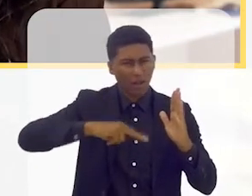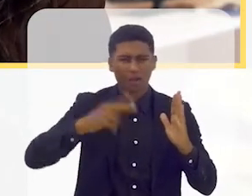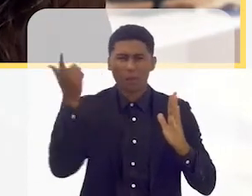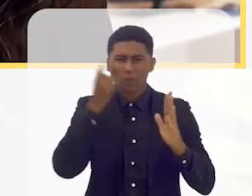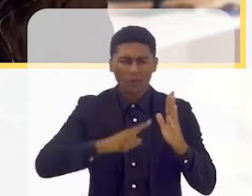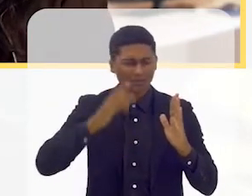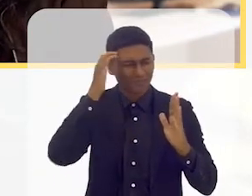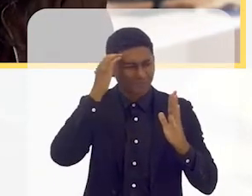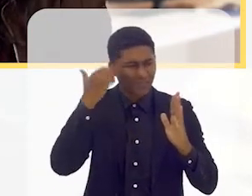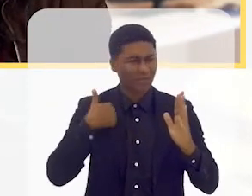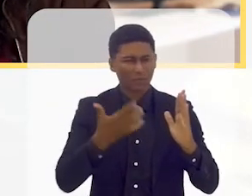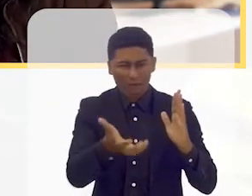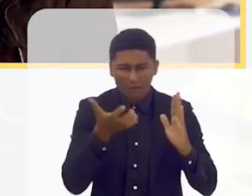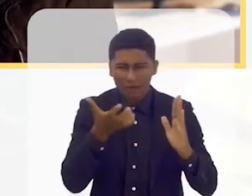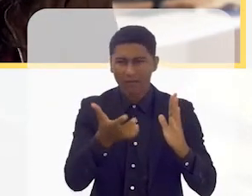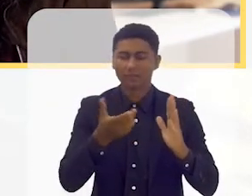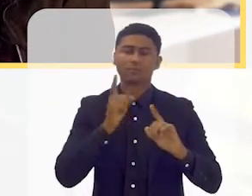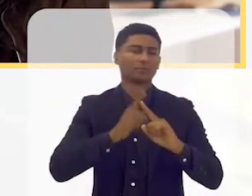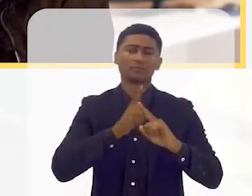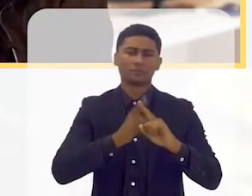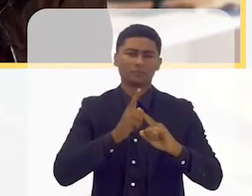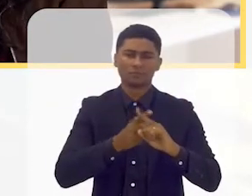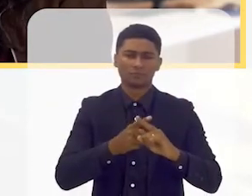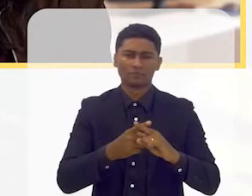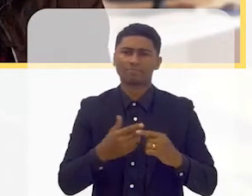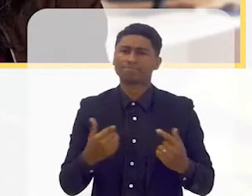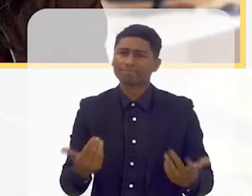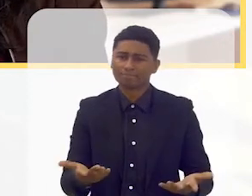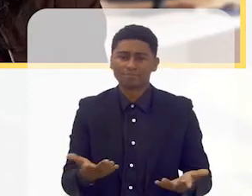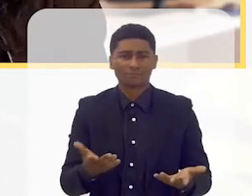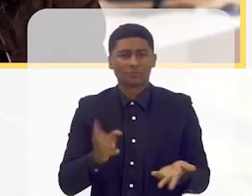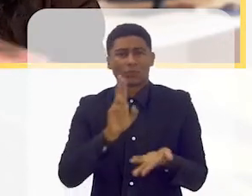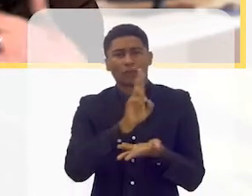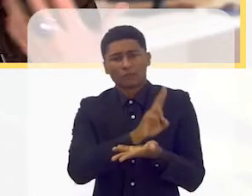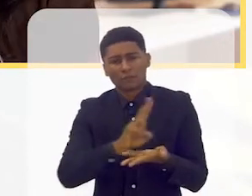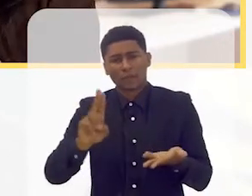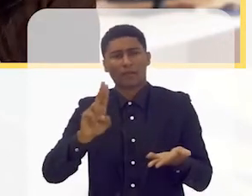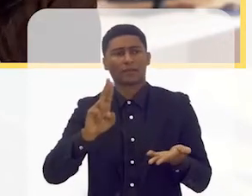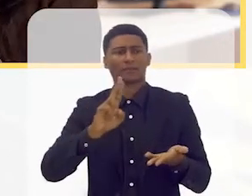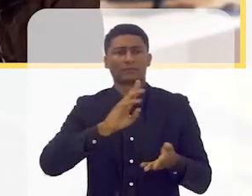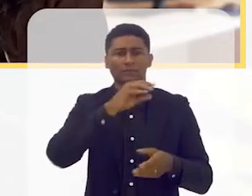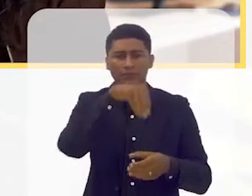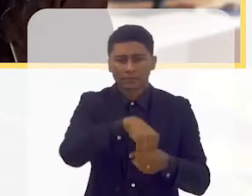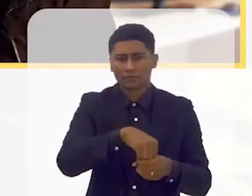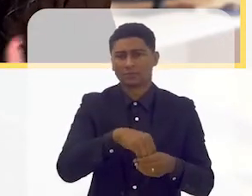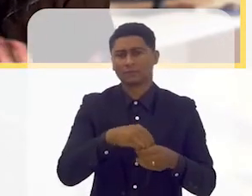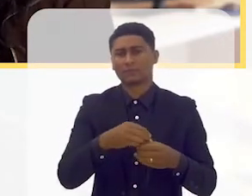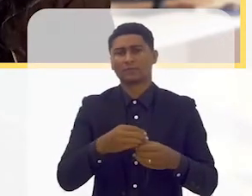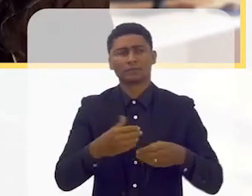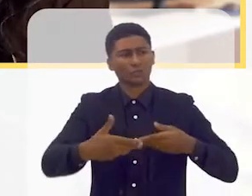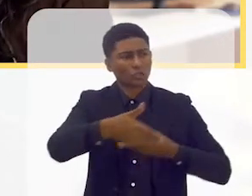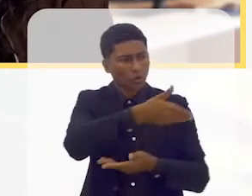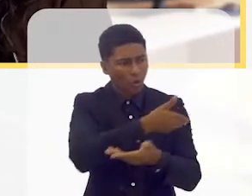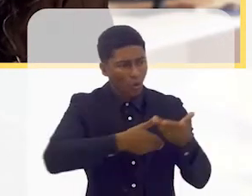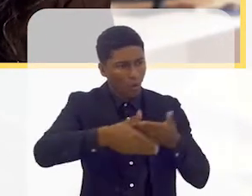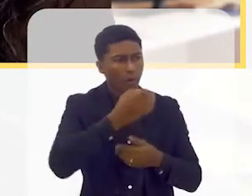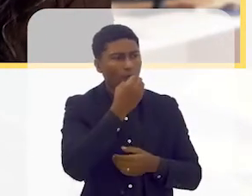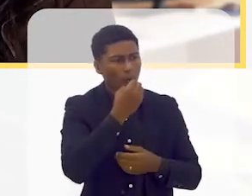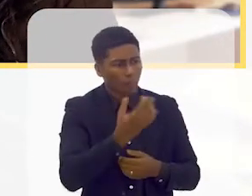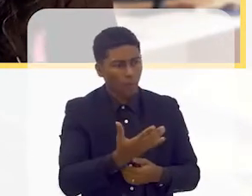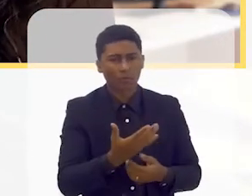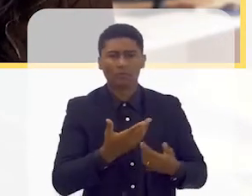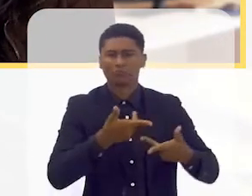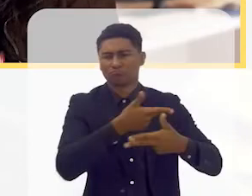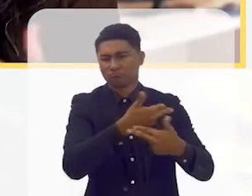entender. Porque, claro, a troca dentro das academias, das universidades, é sempre